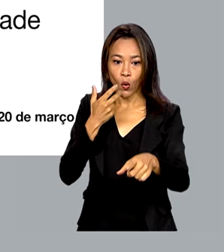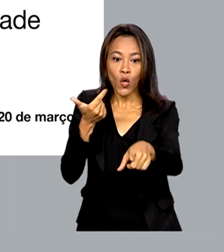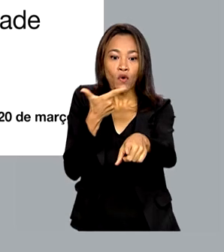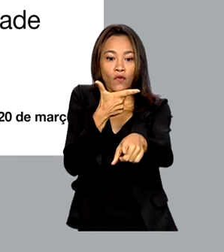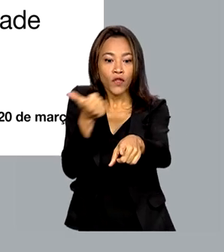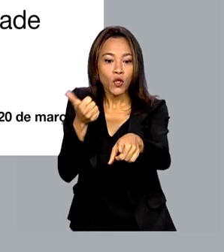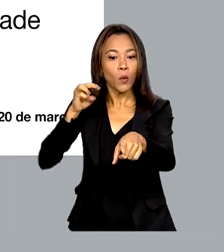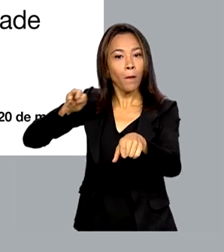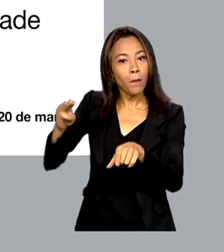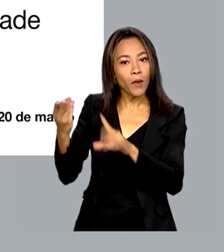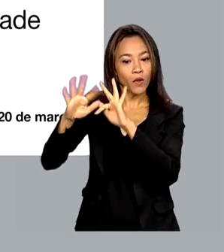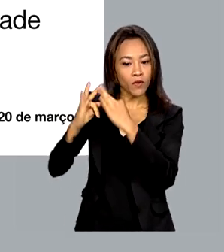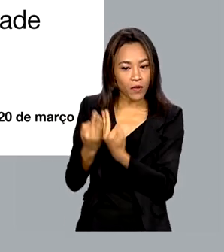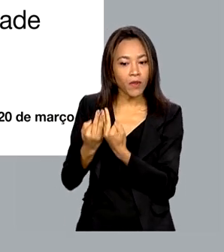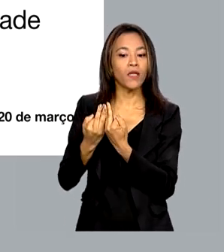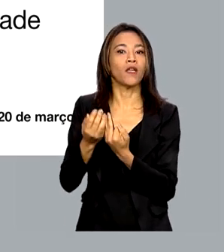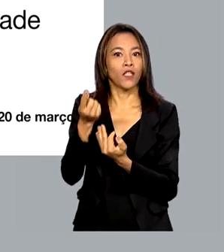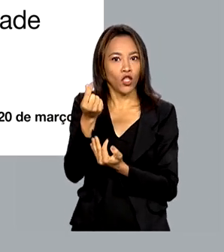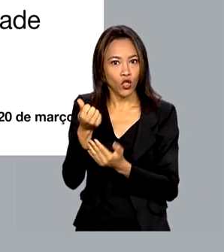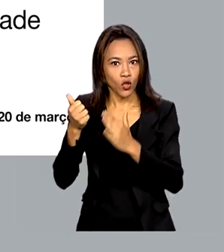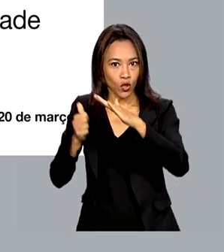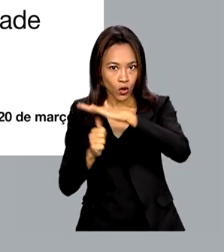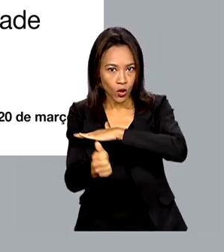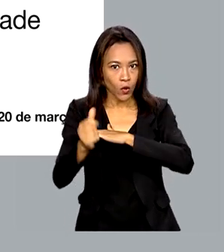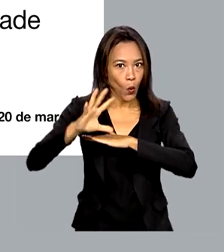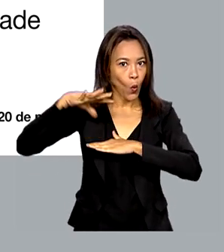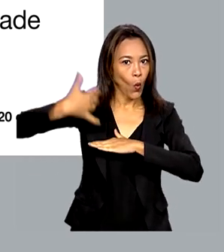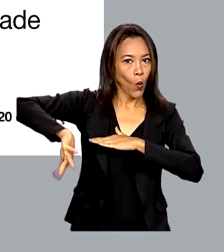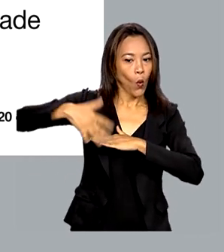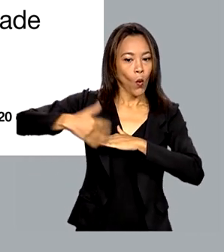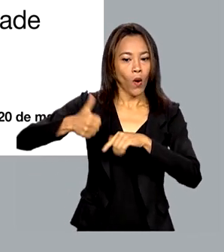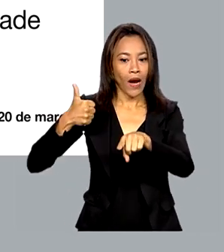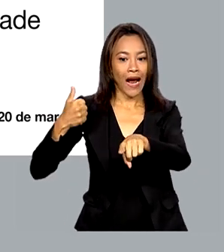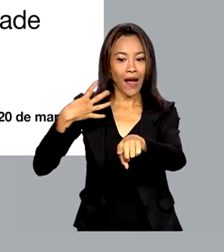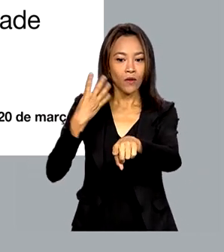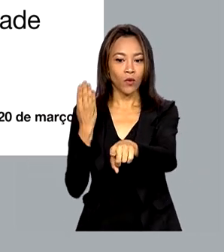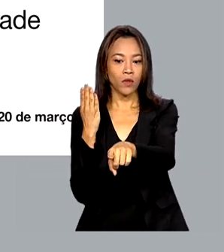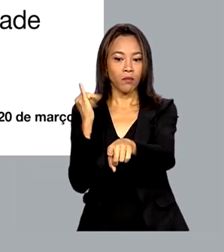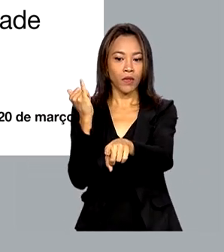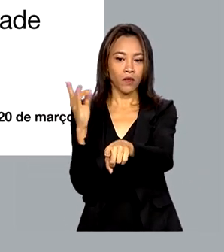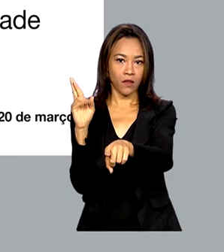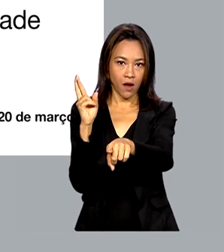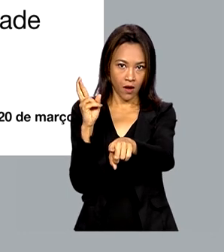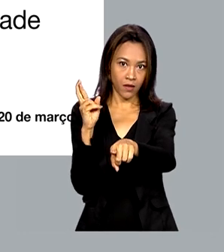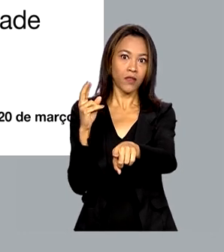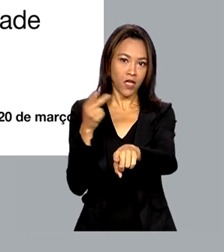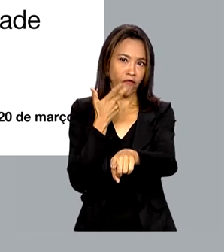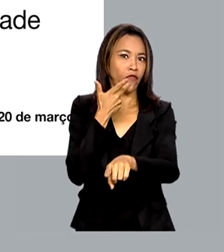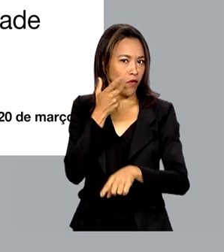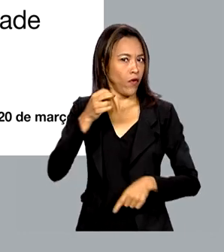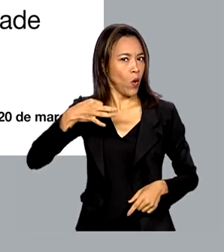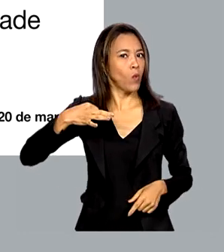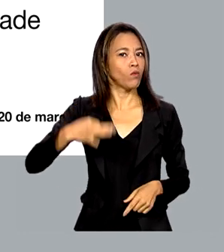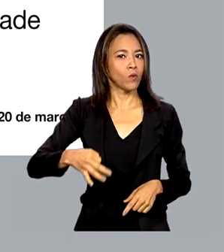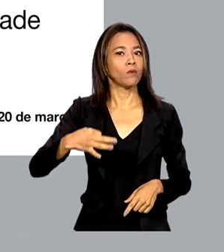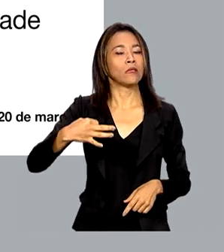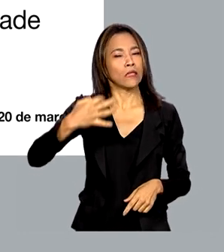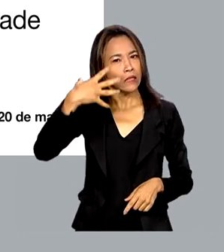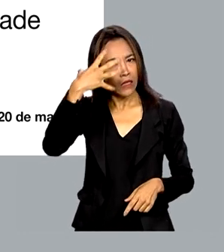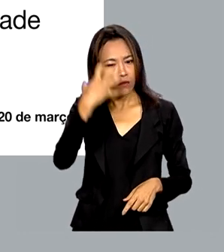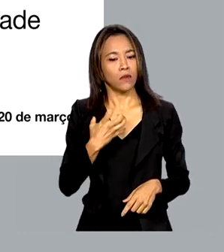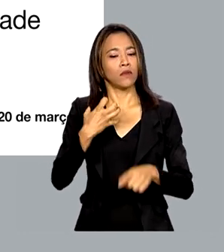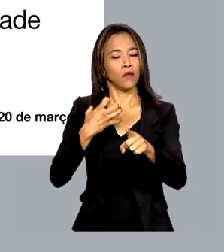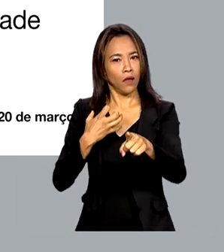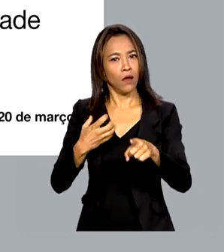contempladas com um investimento recorde esse mês de 14 bilhões de reais e reafirmou que o mais sério e